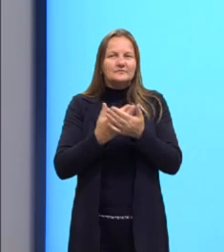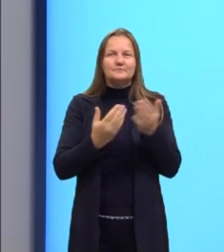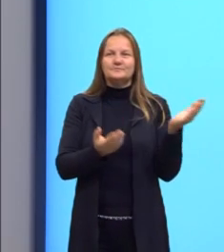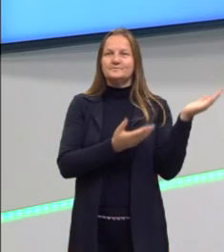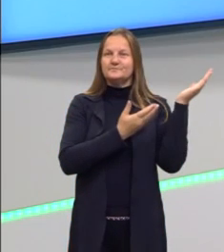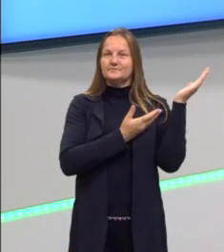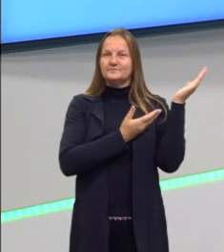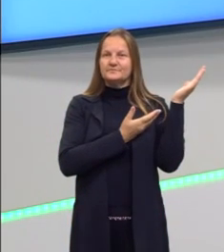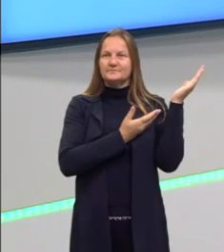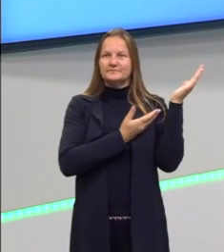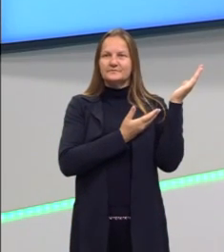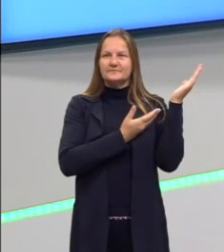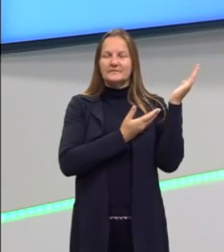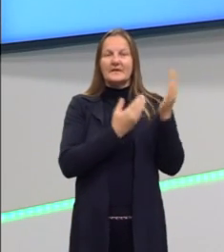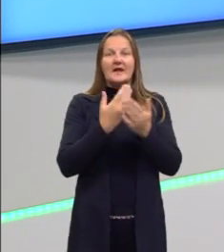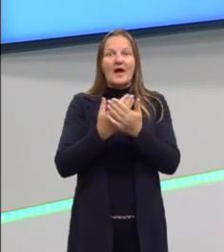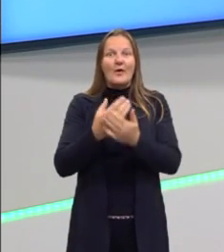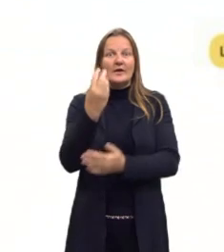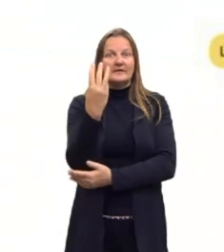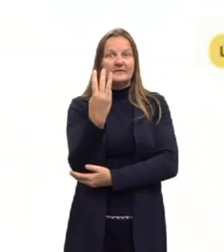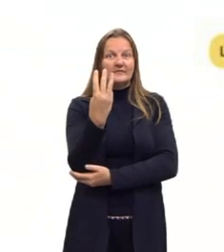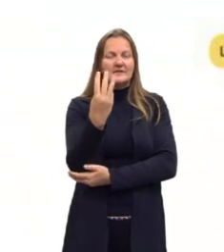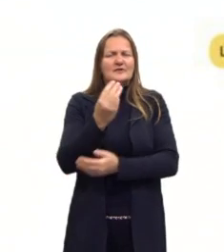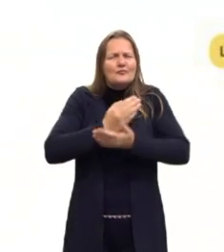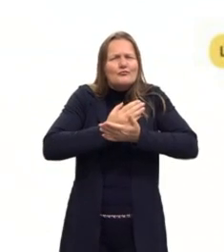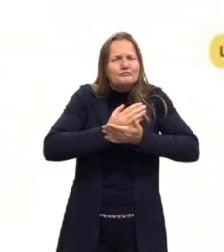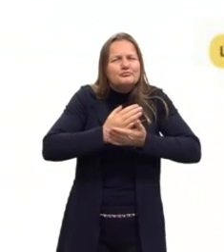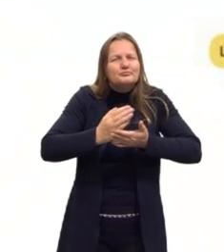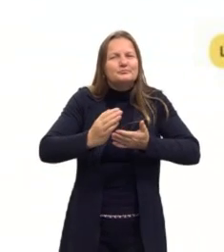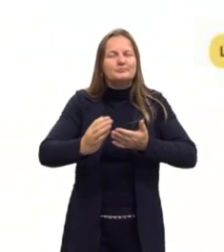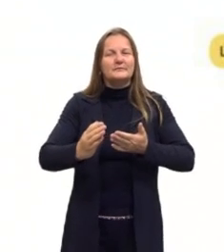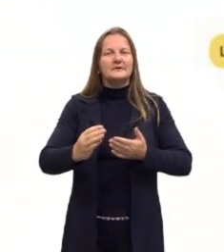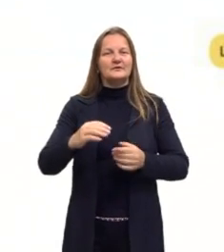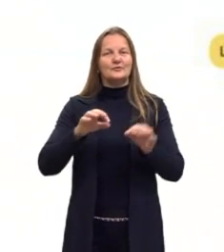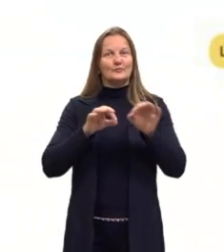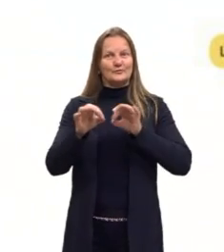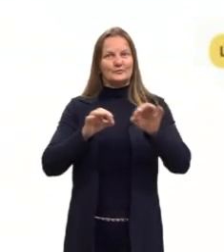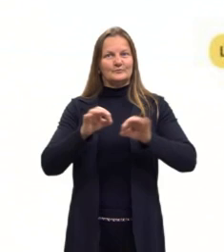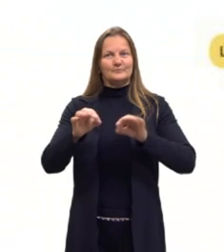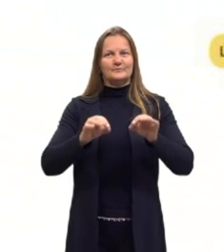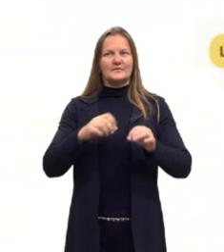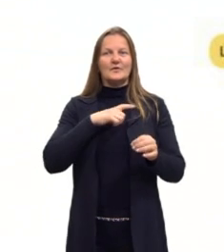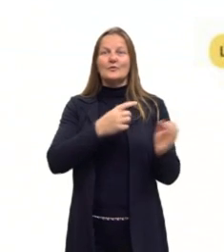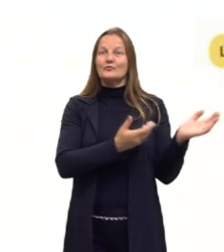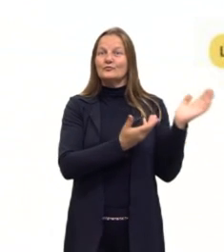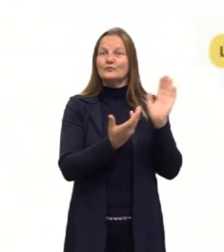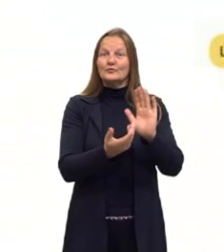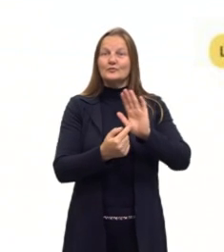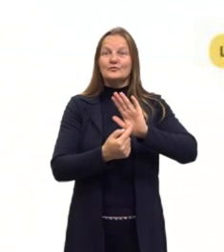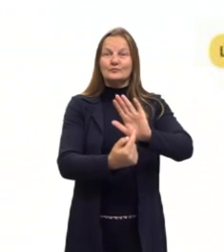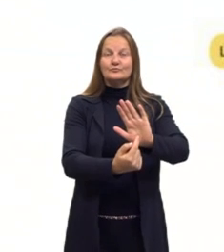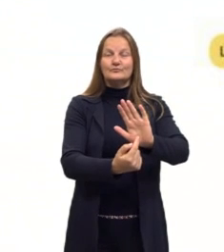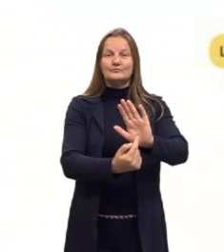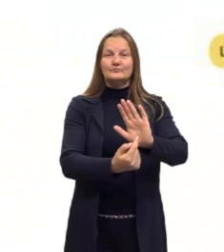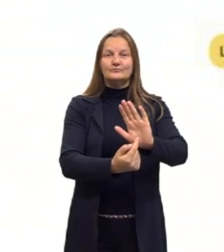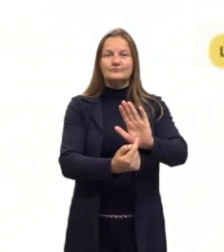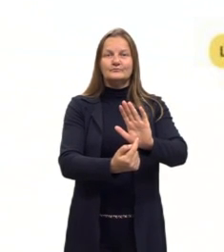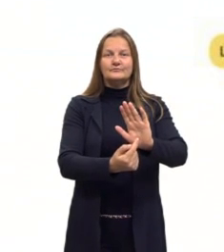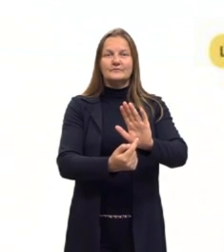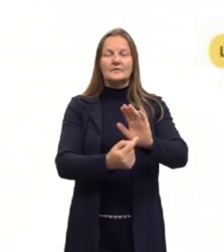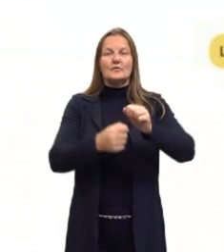Lá na nossa aula 3, lá no iniciozinho do nosso projeto, eu trouxe para vocês aqui um